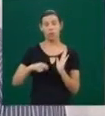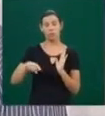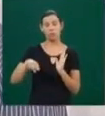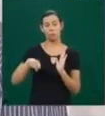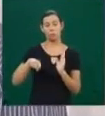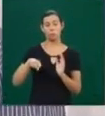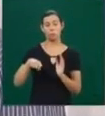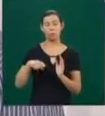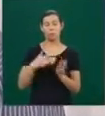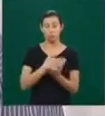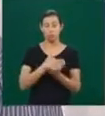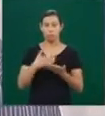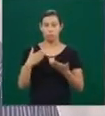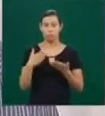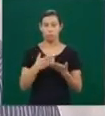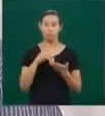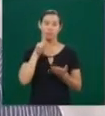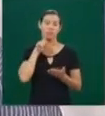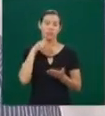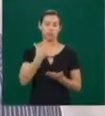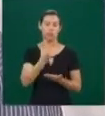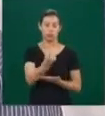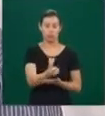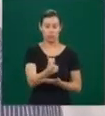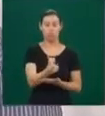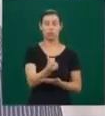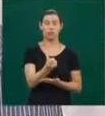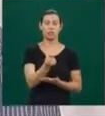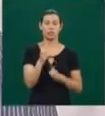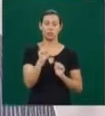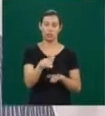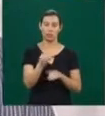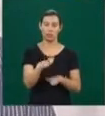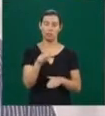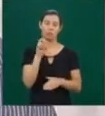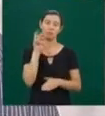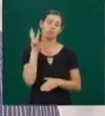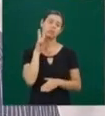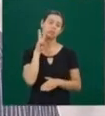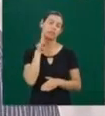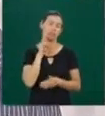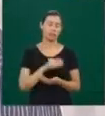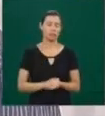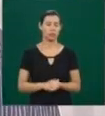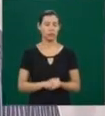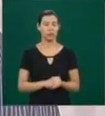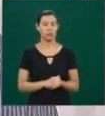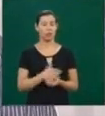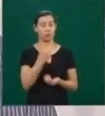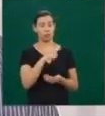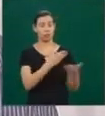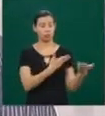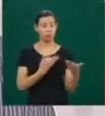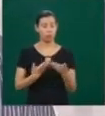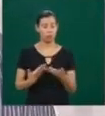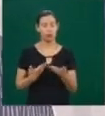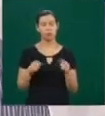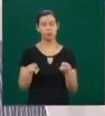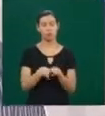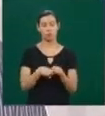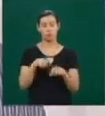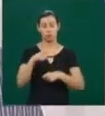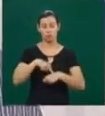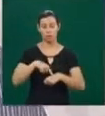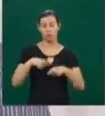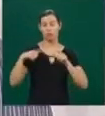do evento, que é o dia 26 de setembro, na terça. Professor, vamos reforçar o convite, o horário, data e o local